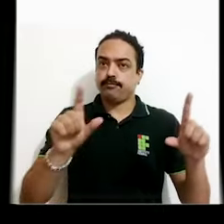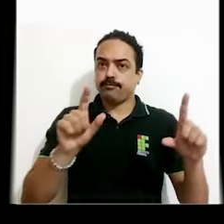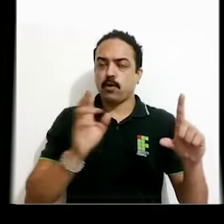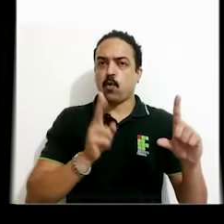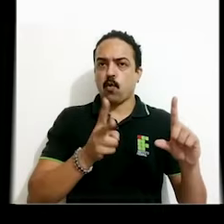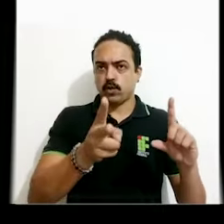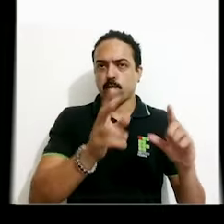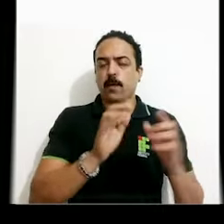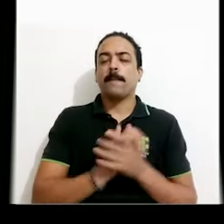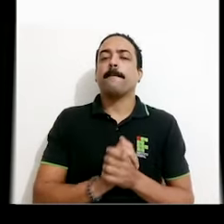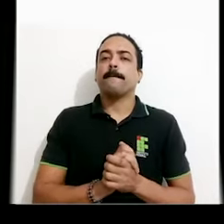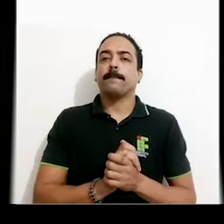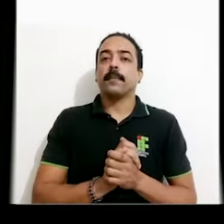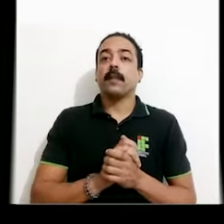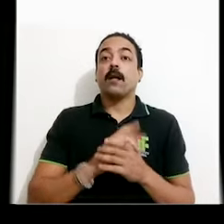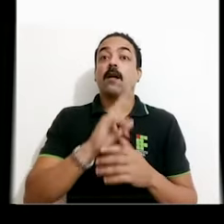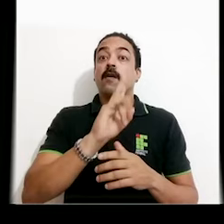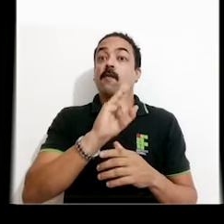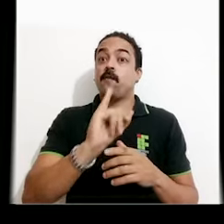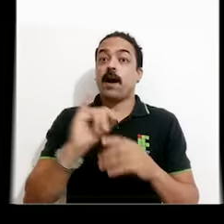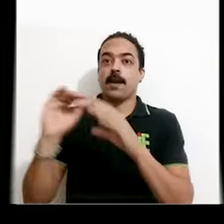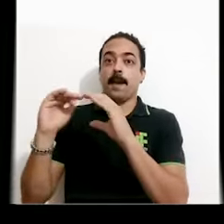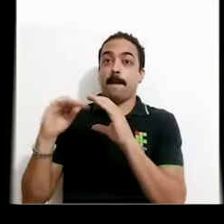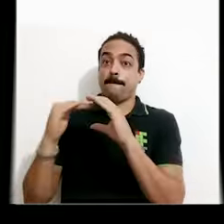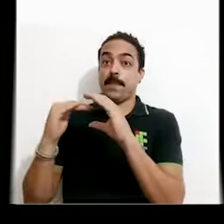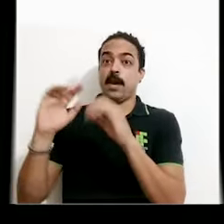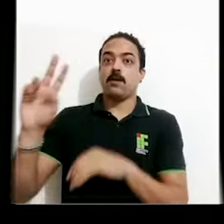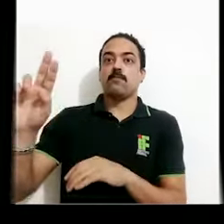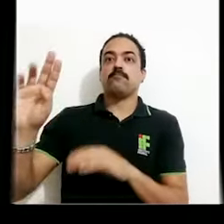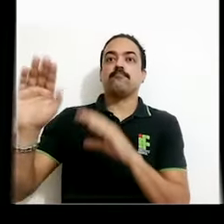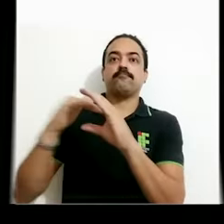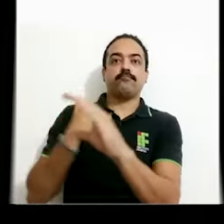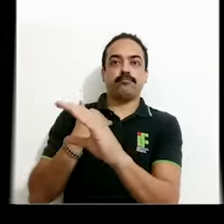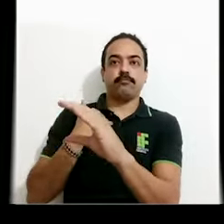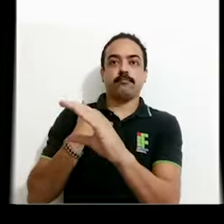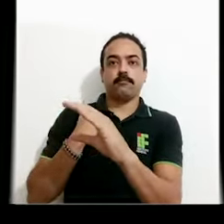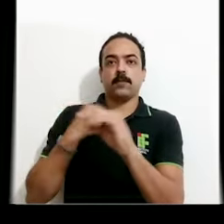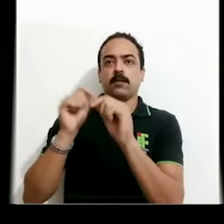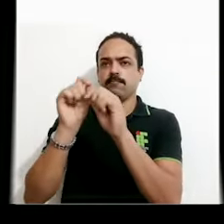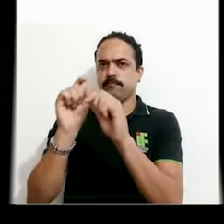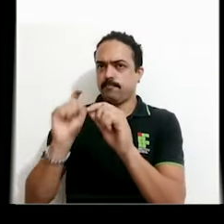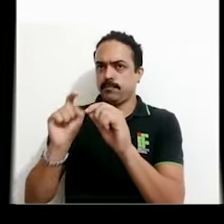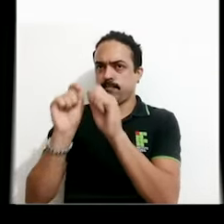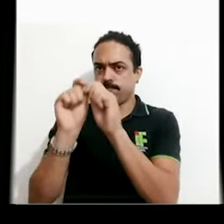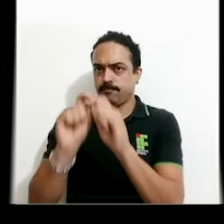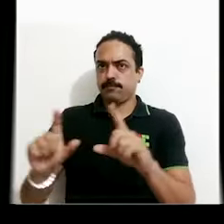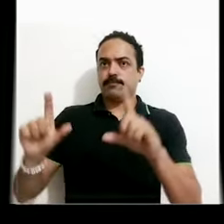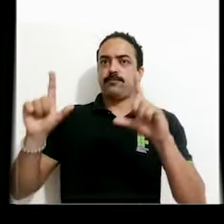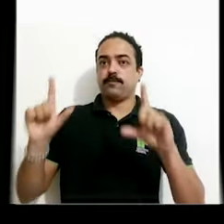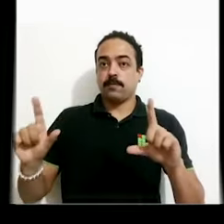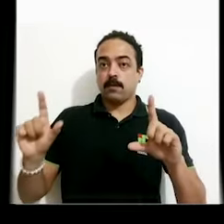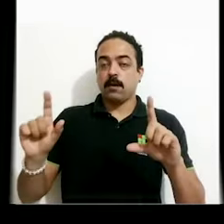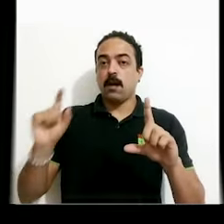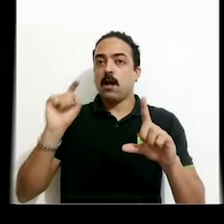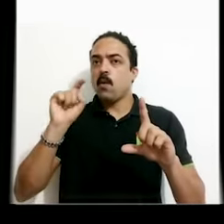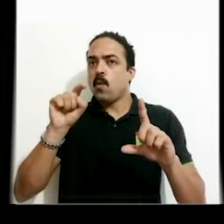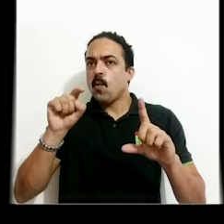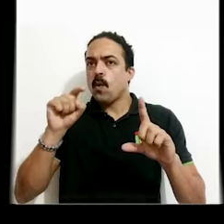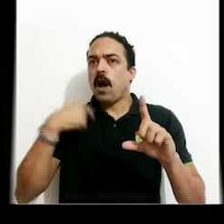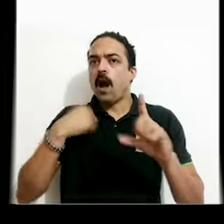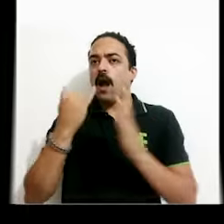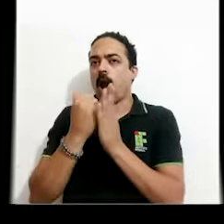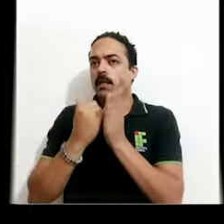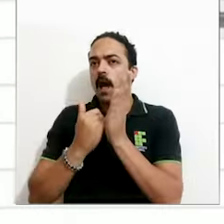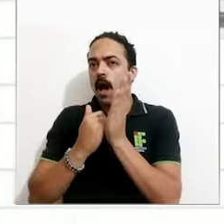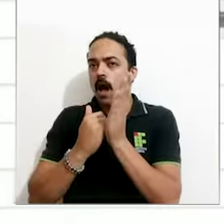Você vai receber no seu e-mail esta mensagem do sistema. Abra esta mensagem e clique em completar